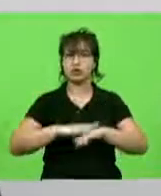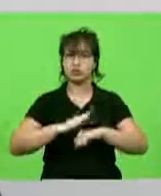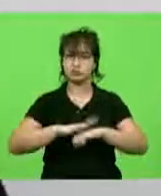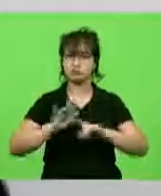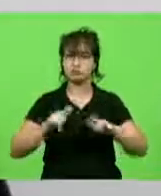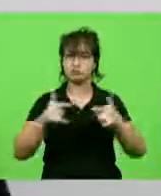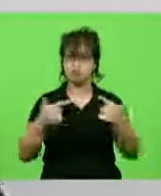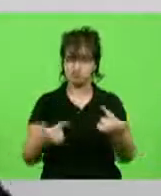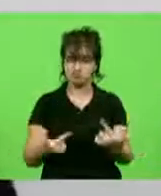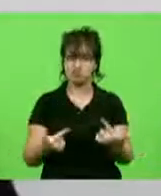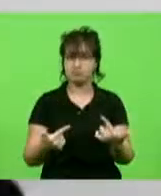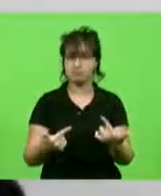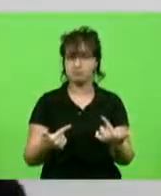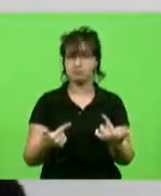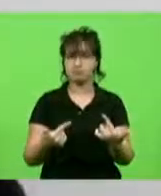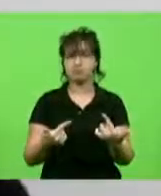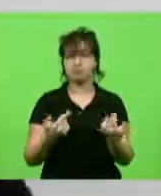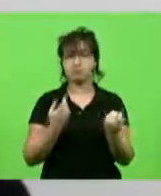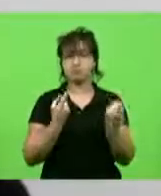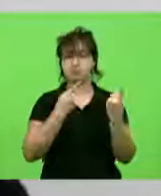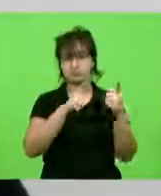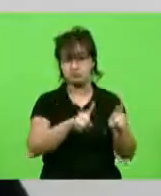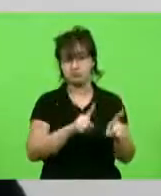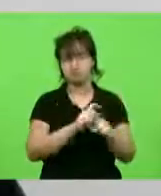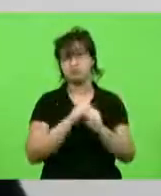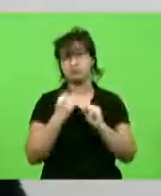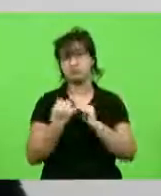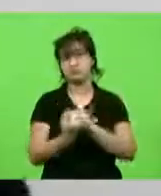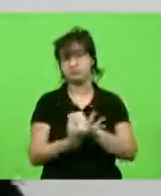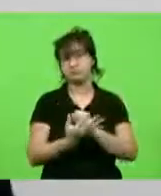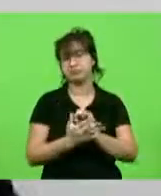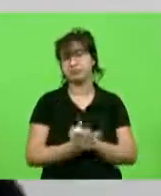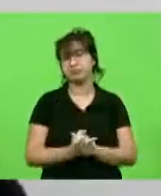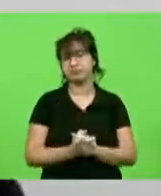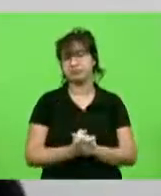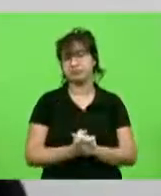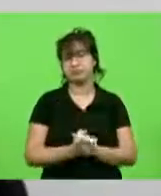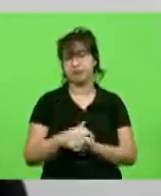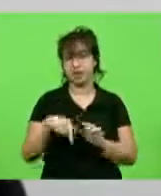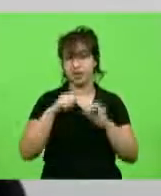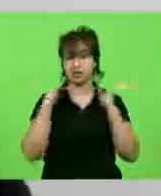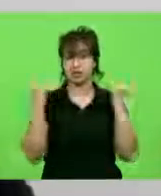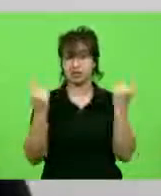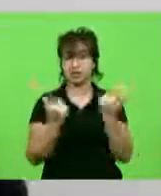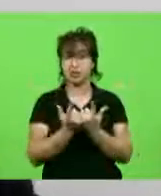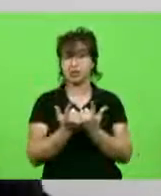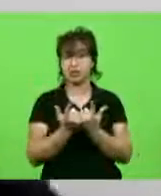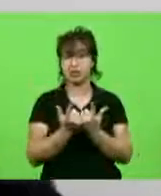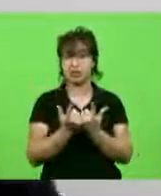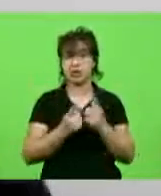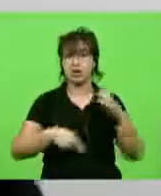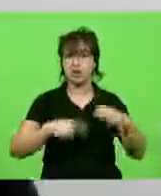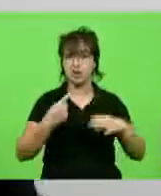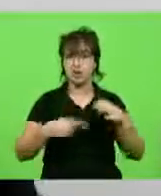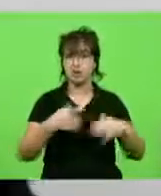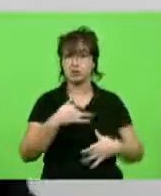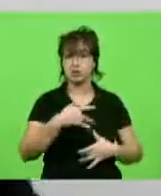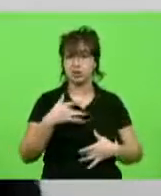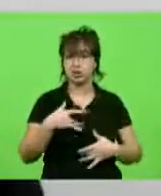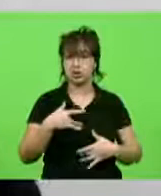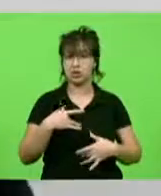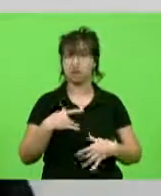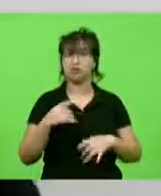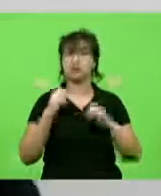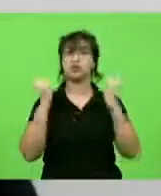combate a essa tragédia. E no que diz a respeito à Assembleia Legislativa, a Comissão de Saúde, mas a Assembleia